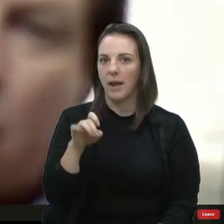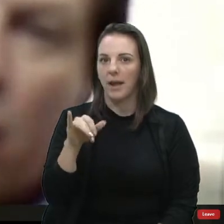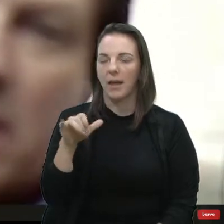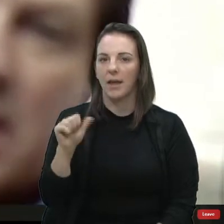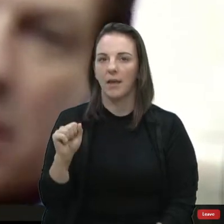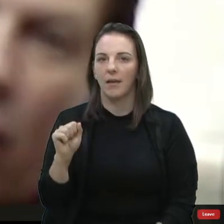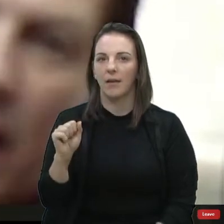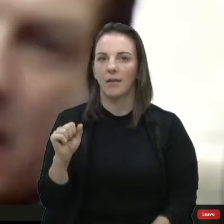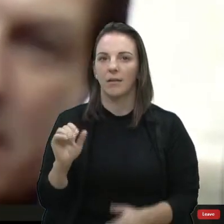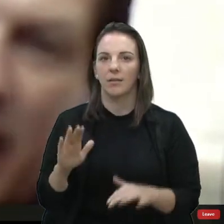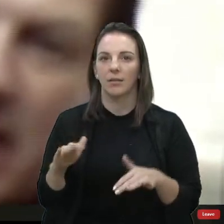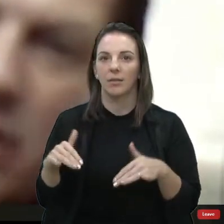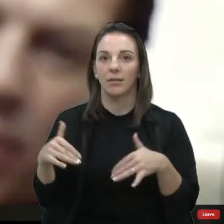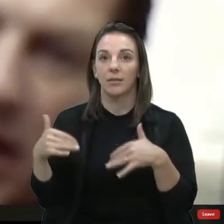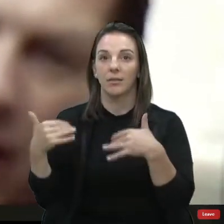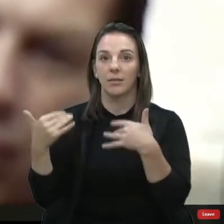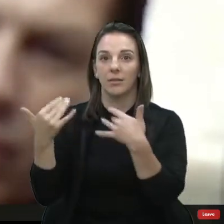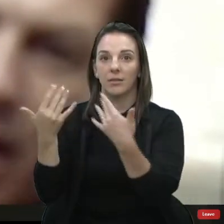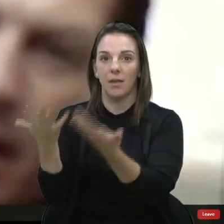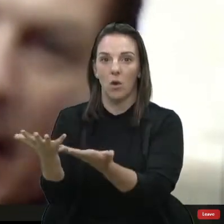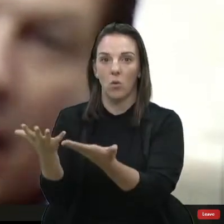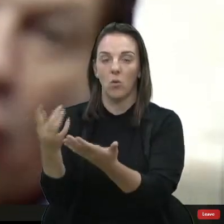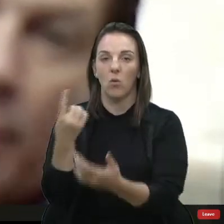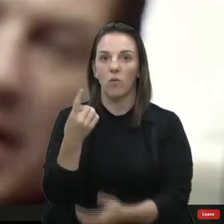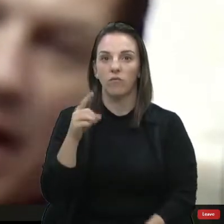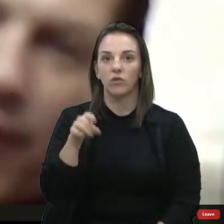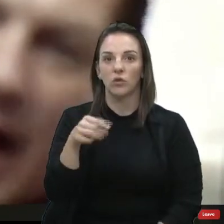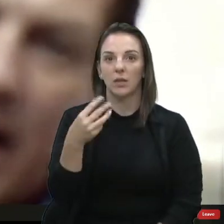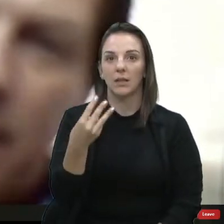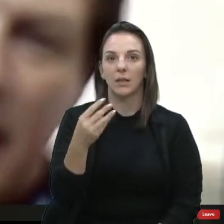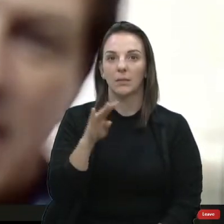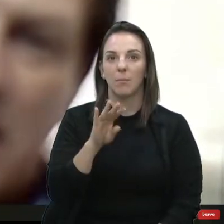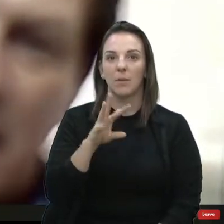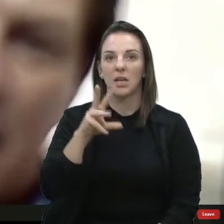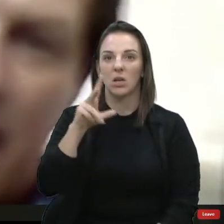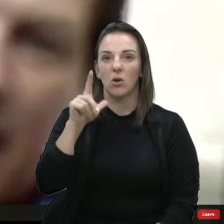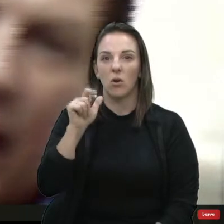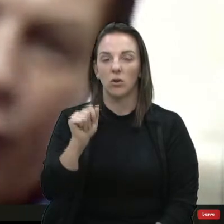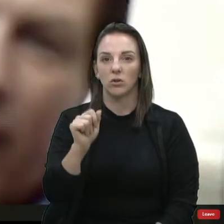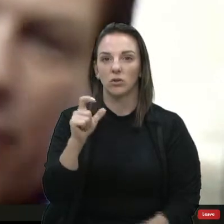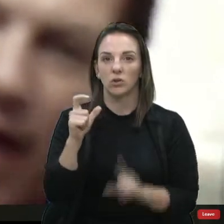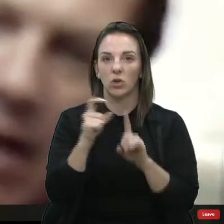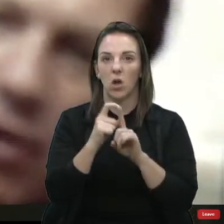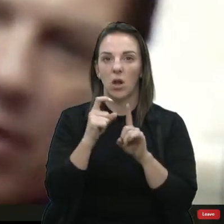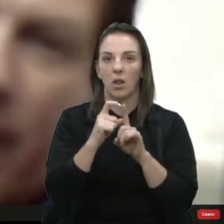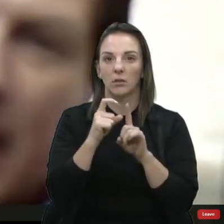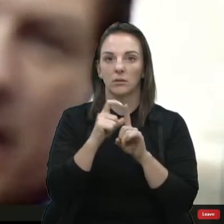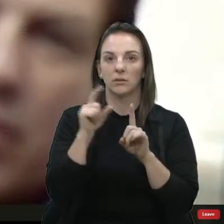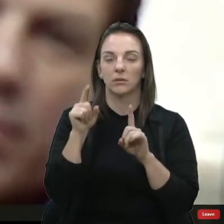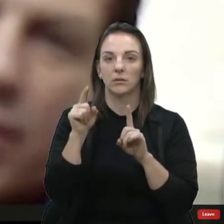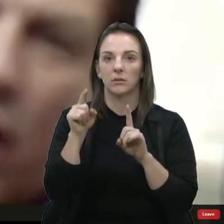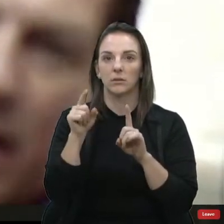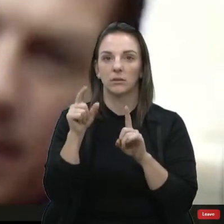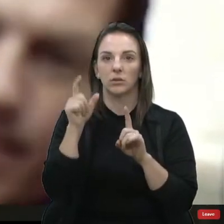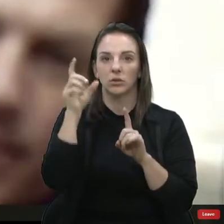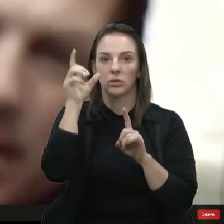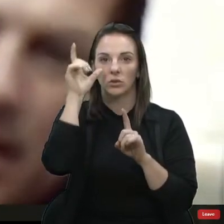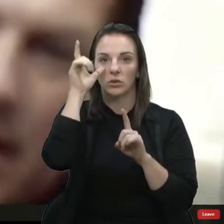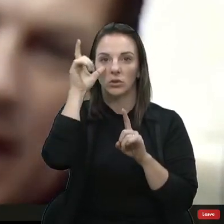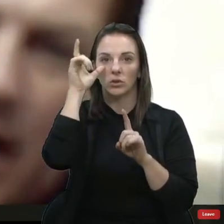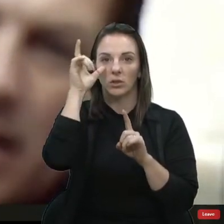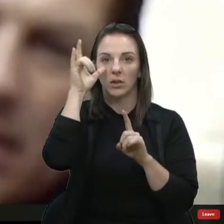bilhões de dólares que a Dilma deu para a compra da refinaria de Passadena, que é um ferro-verbo que não vale 500 mil dólares.